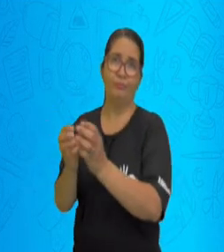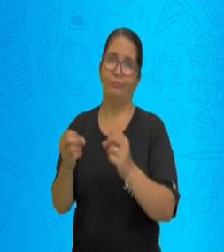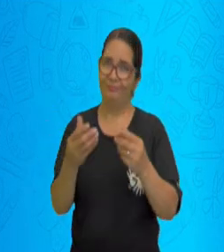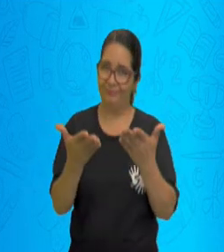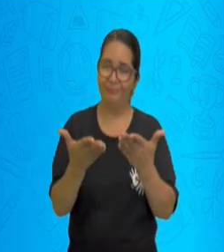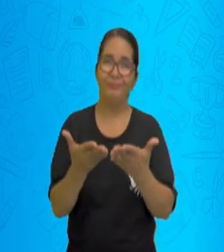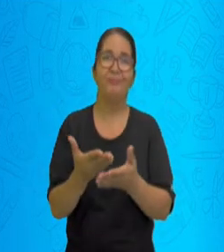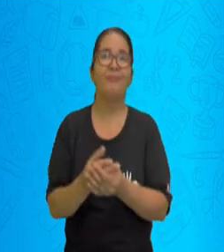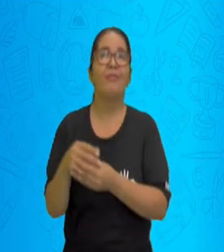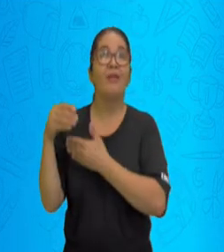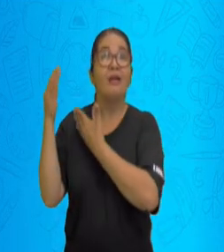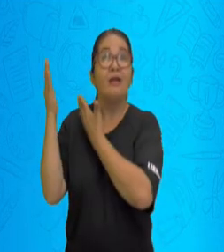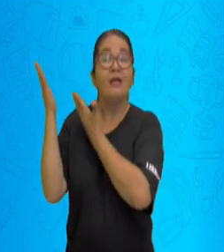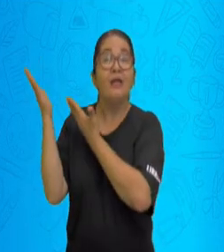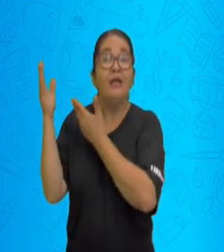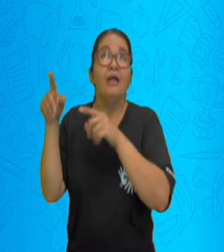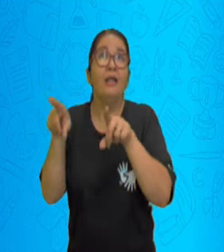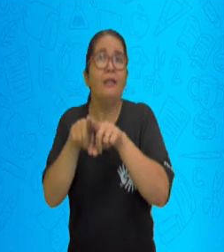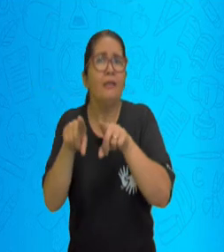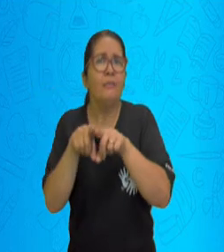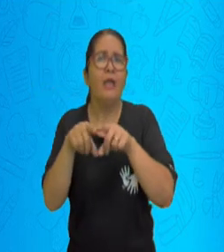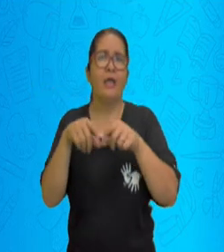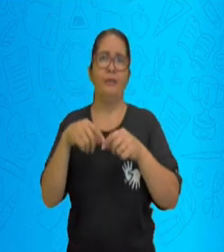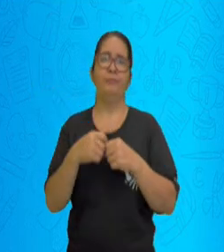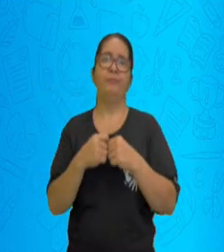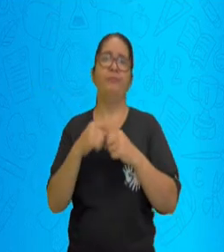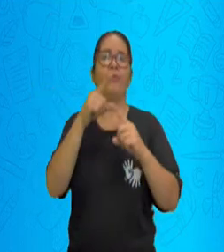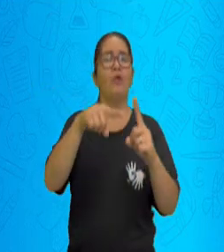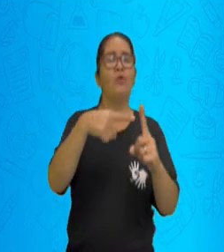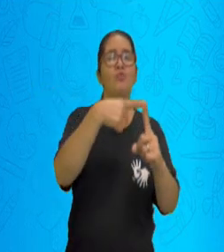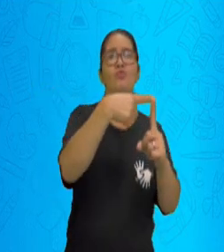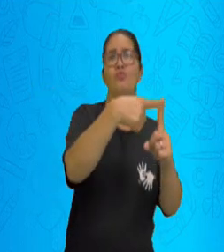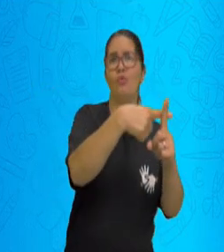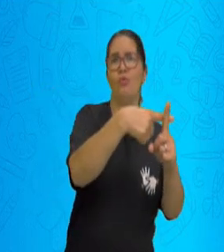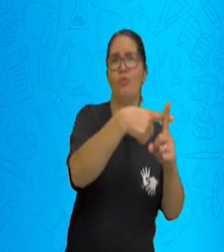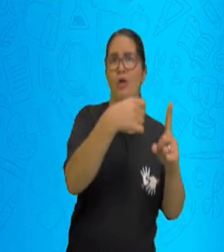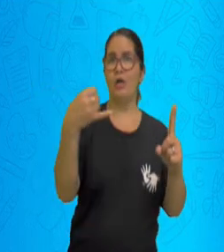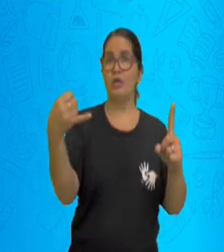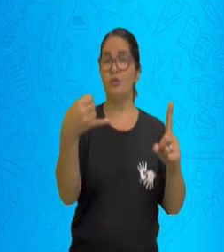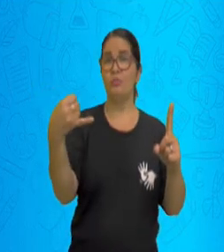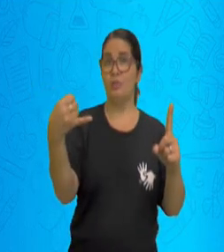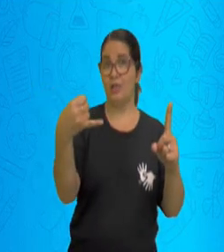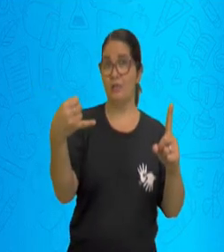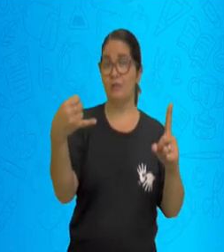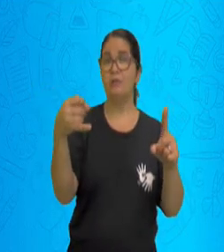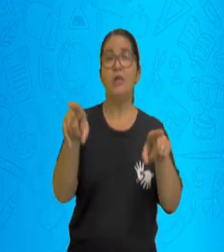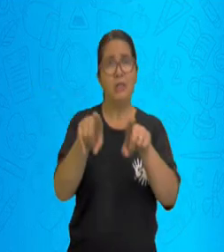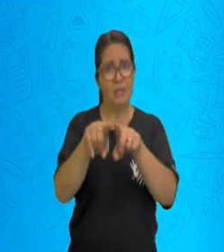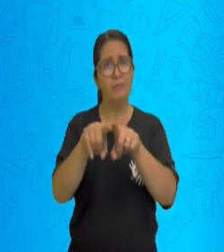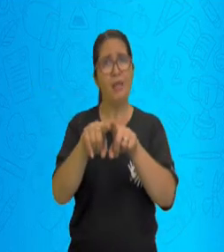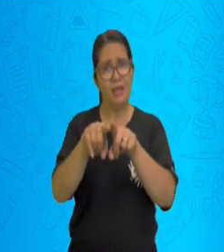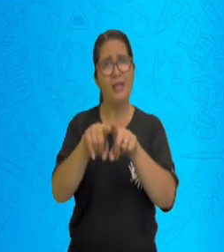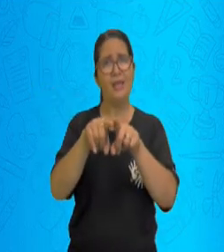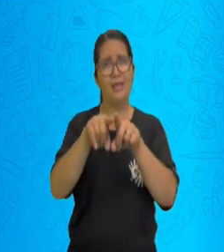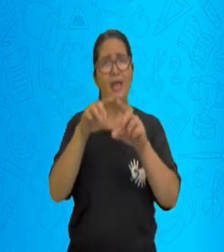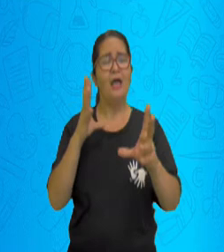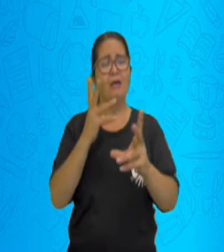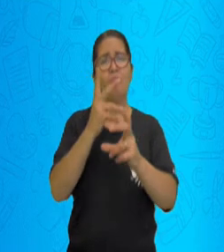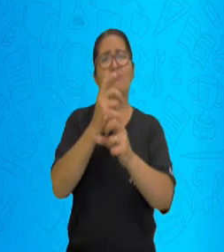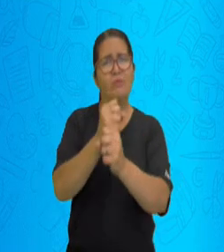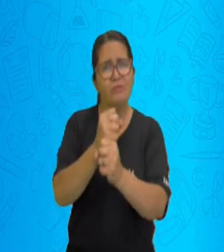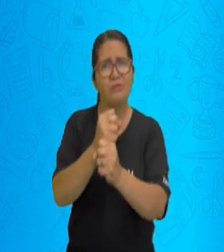Existem somas e subtrações que representam a mesma quantidade. E quando representam a mesma quantidade,